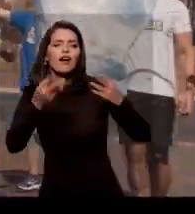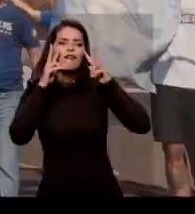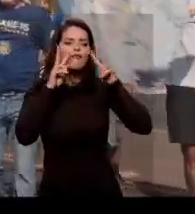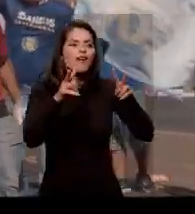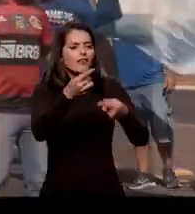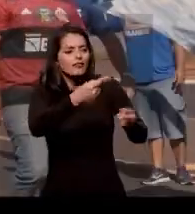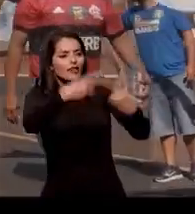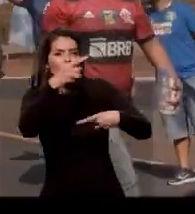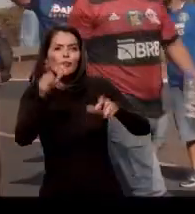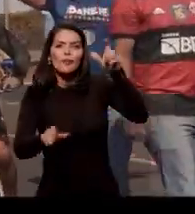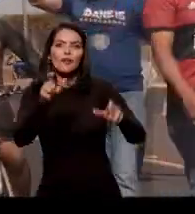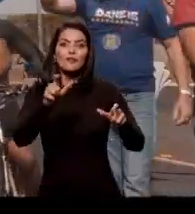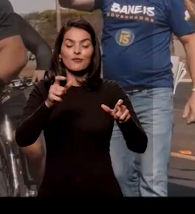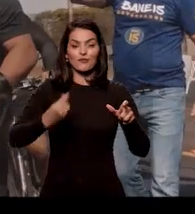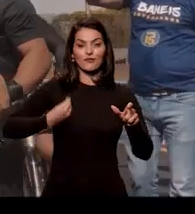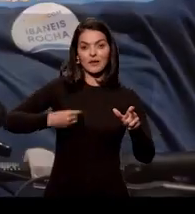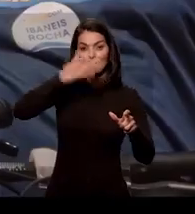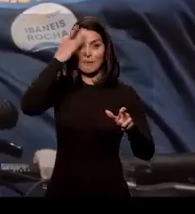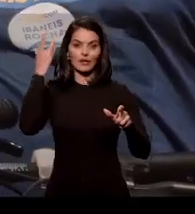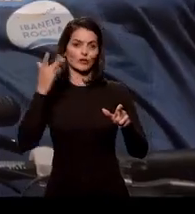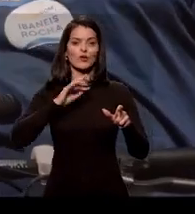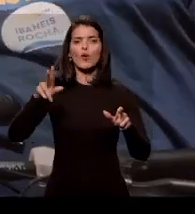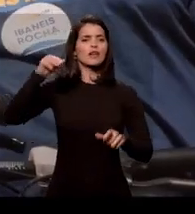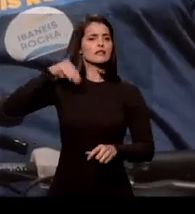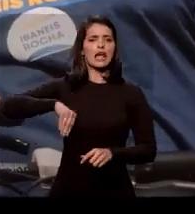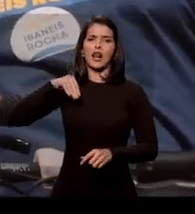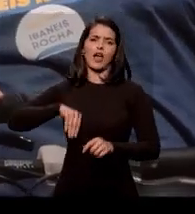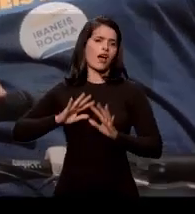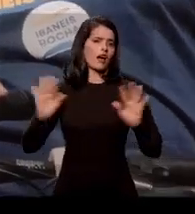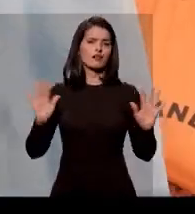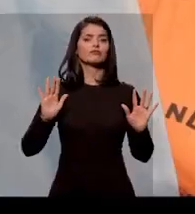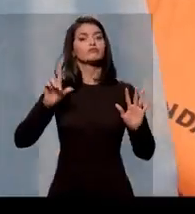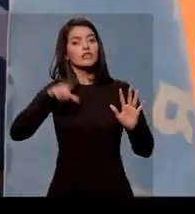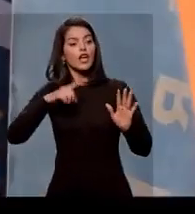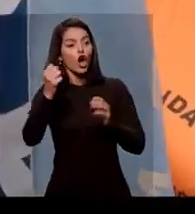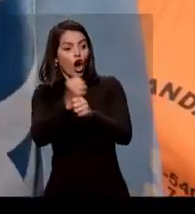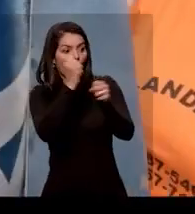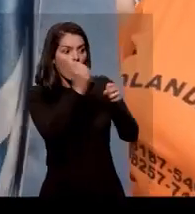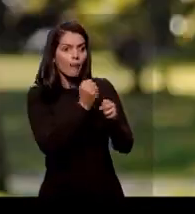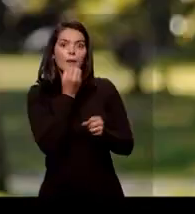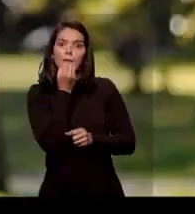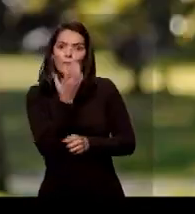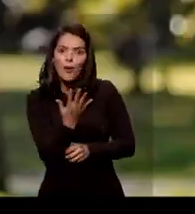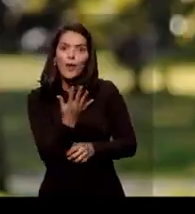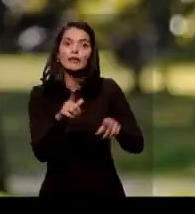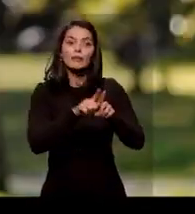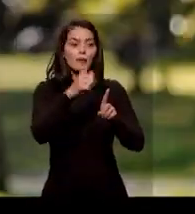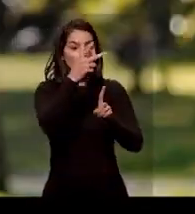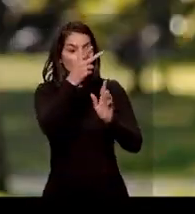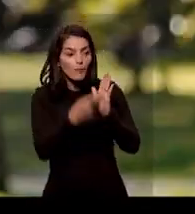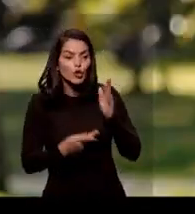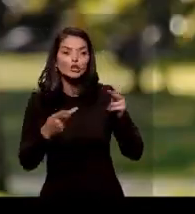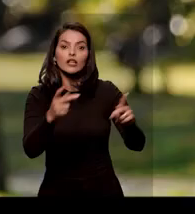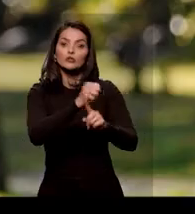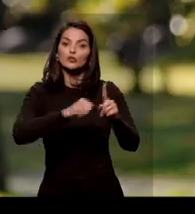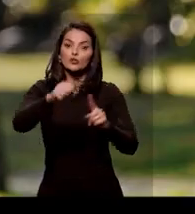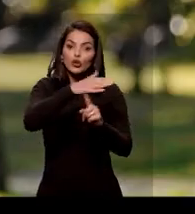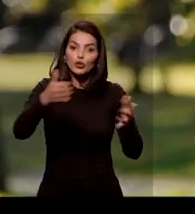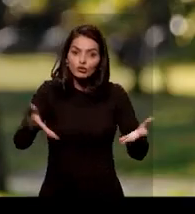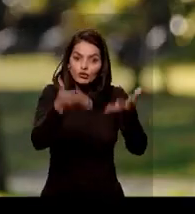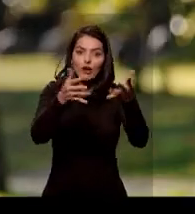que está transformando a vida das pessoas. Seja através das obras, seja através das obras sociais, mas você ter essa oportunidade de